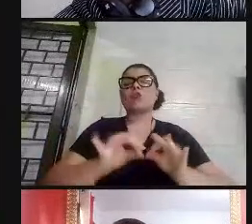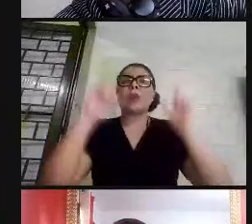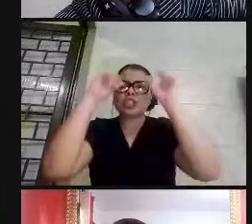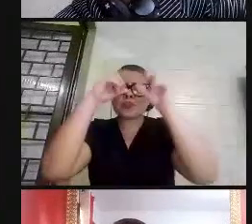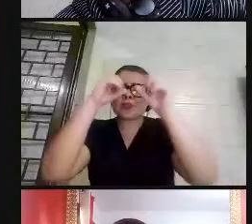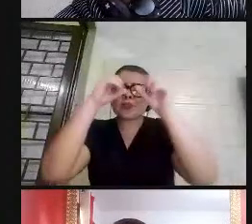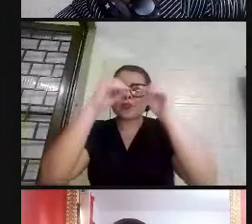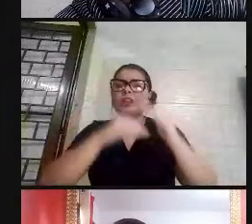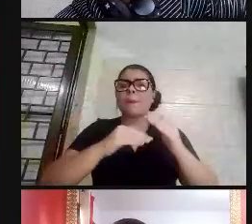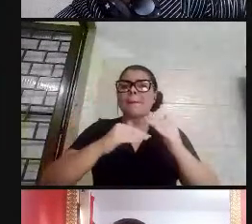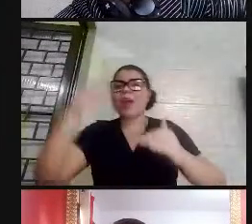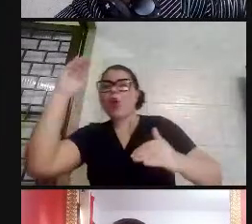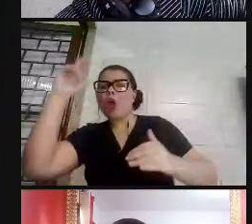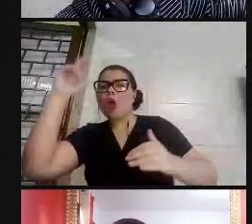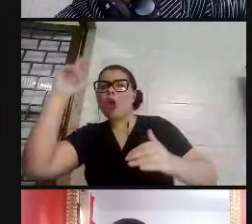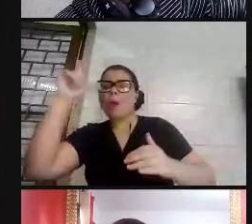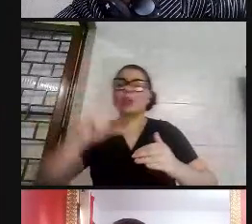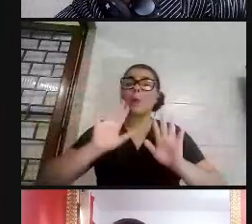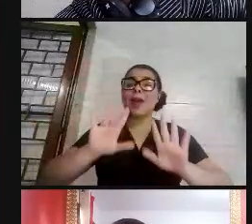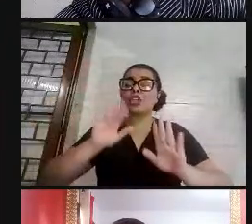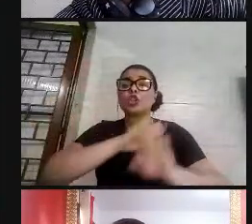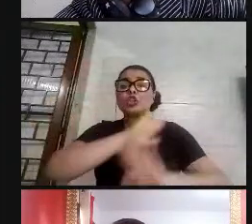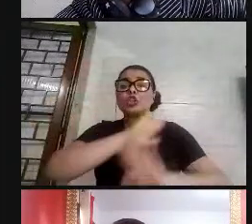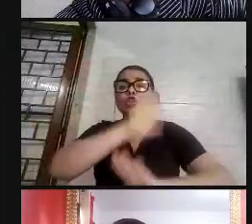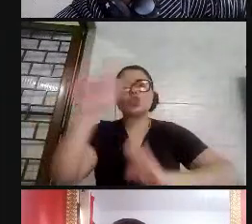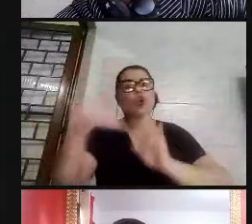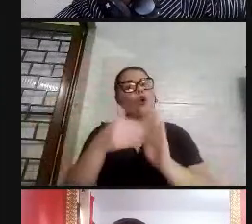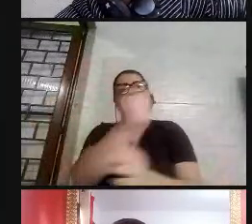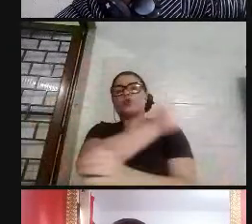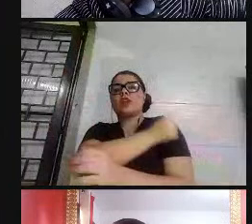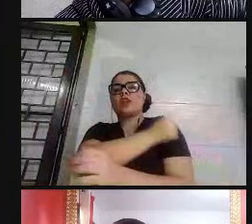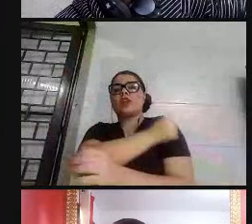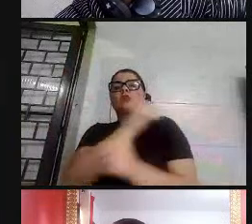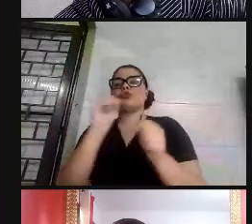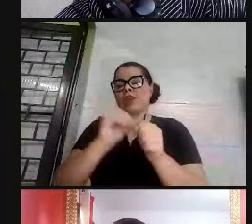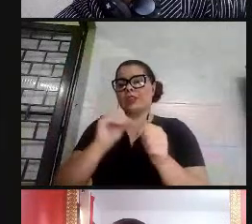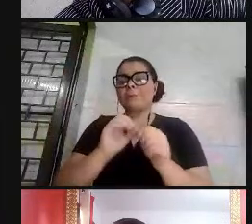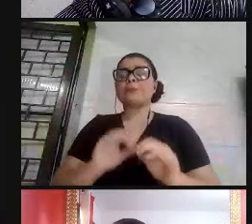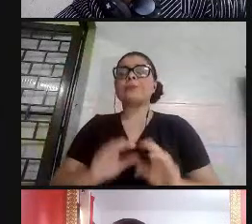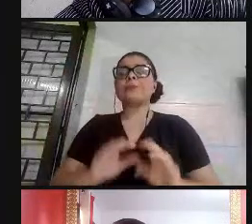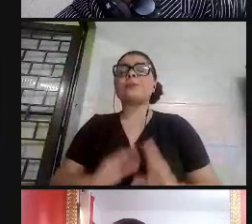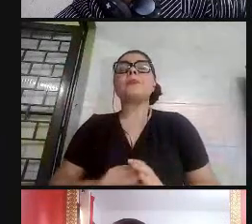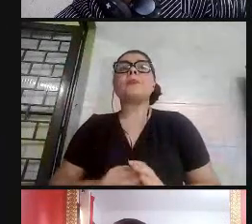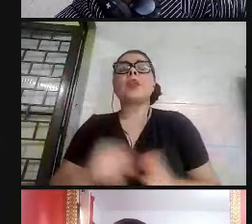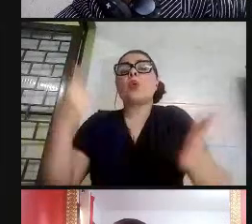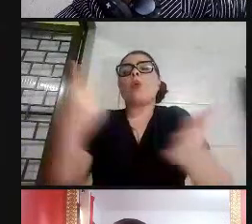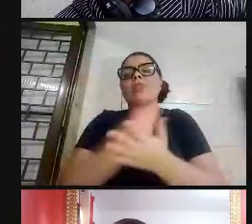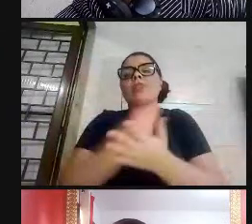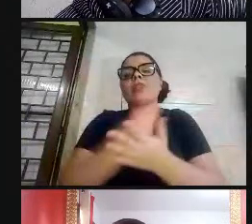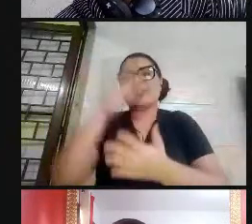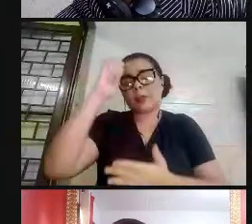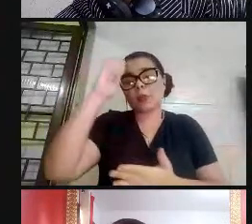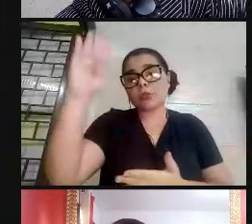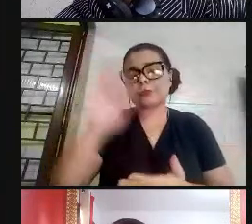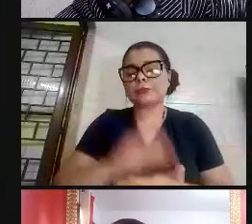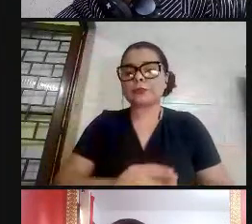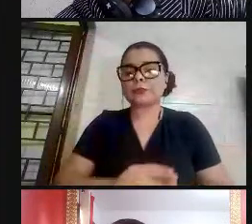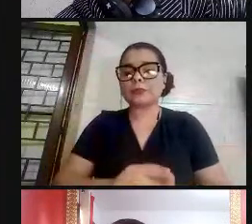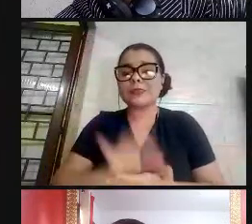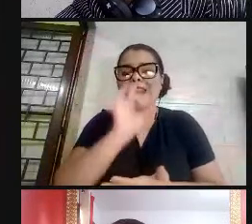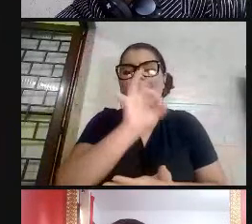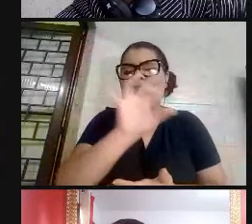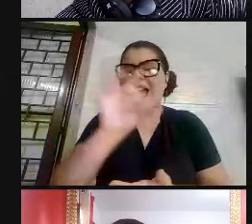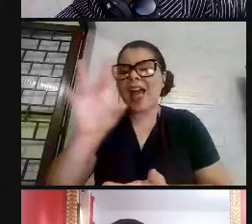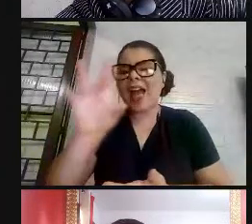fazem. Uma coisa muito importante que acontece lá, cada aluno é chamado pelo